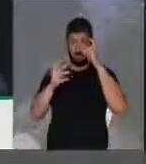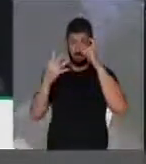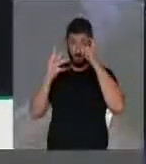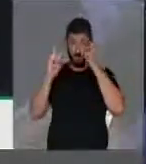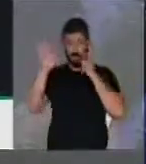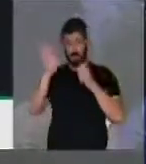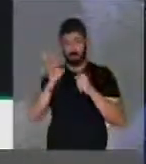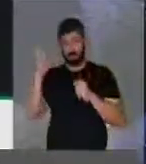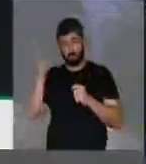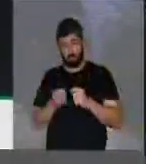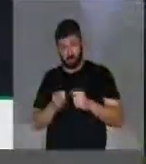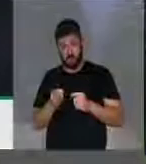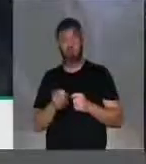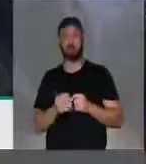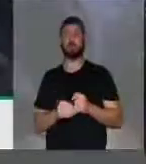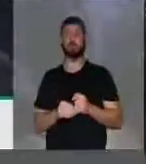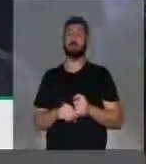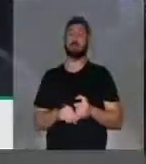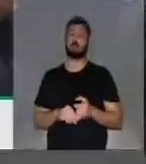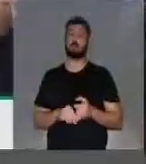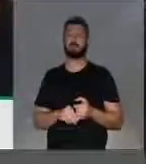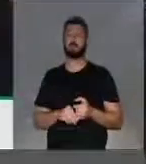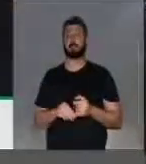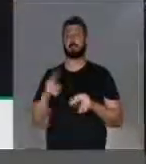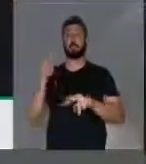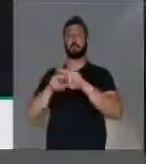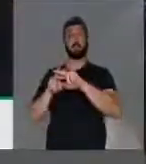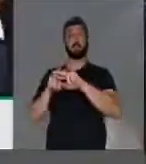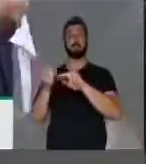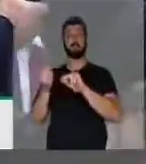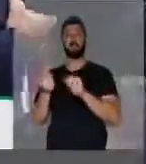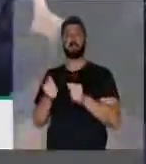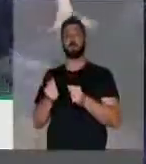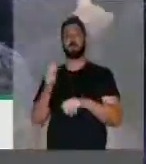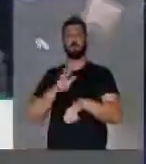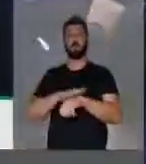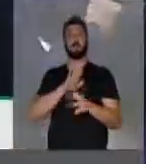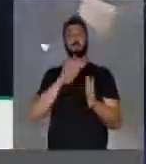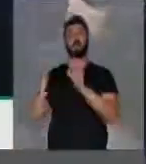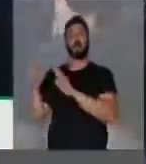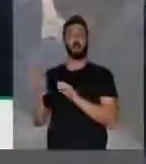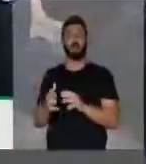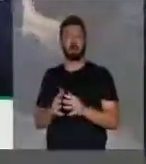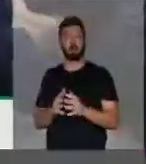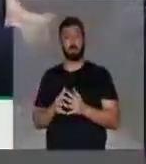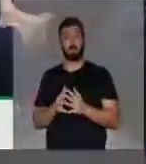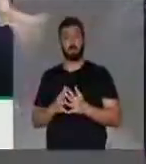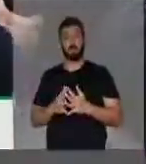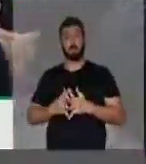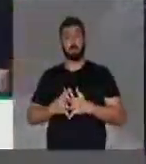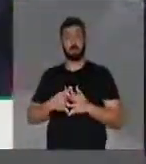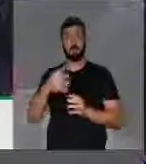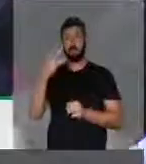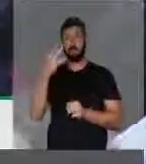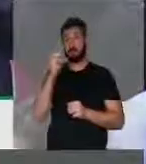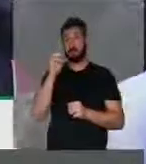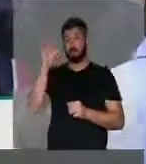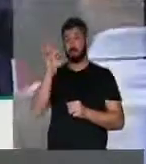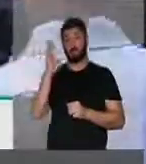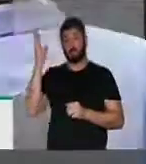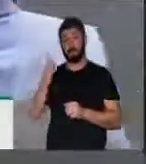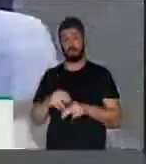40% deles em prisão temporária, 30%